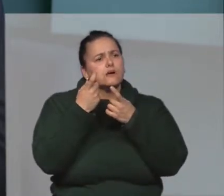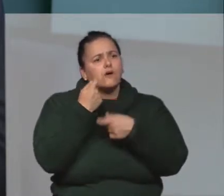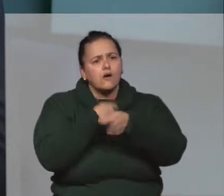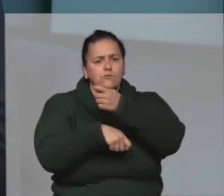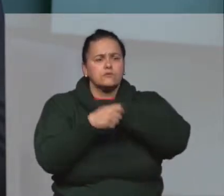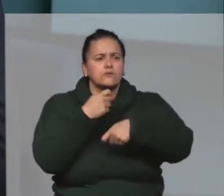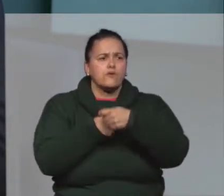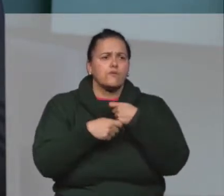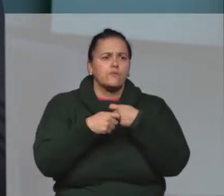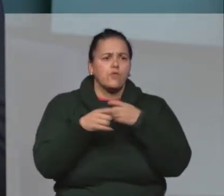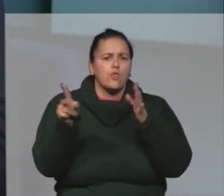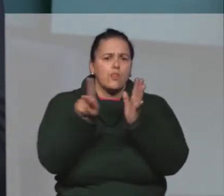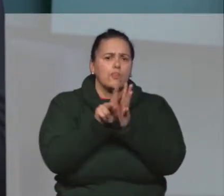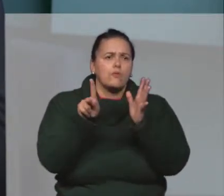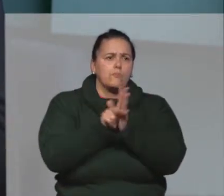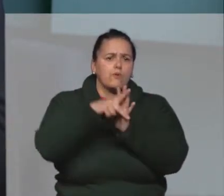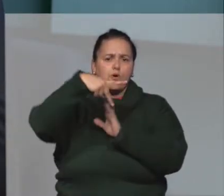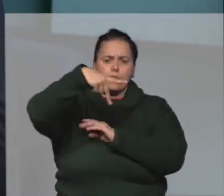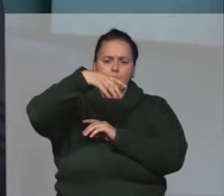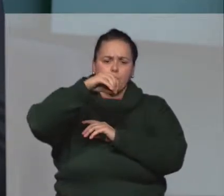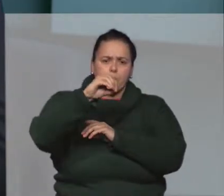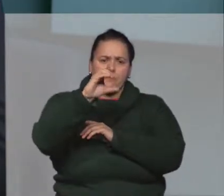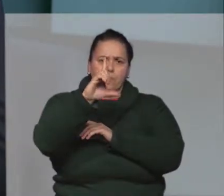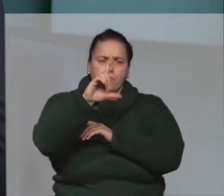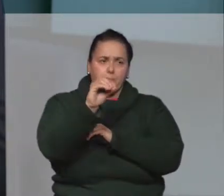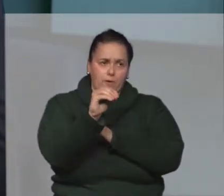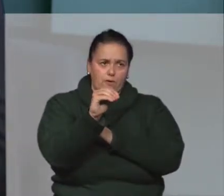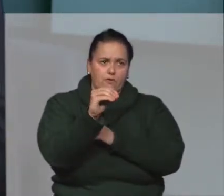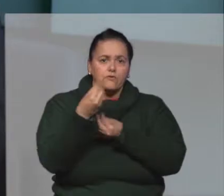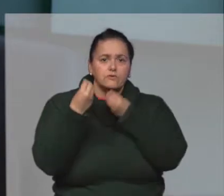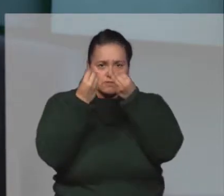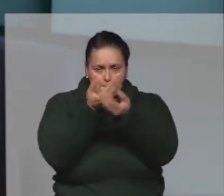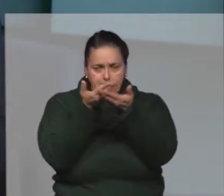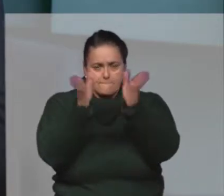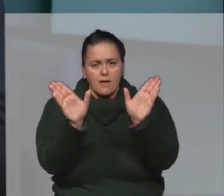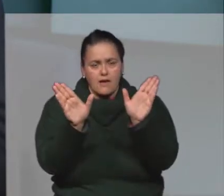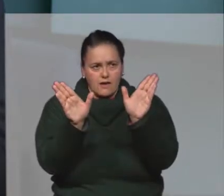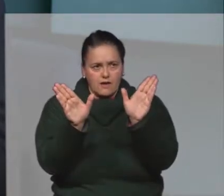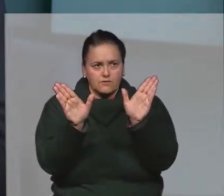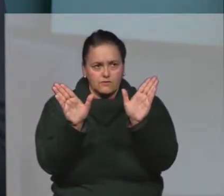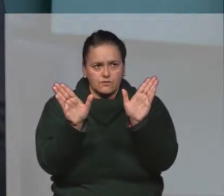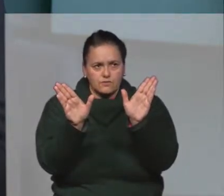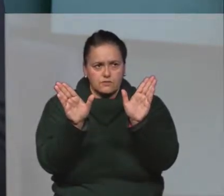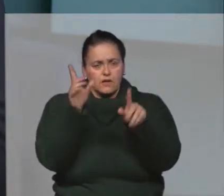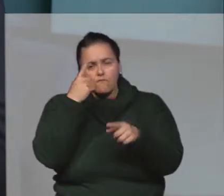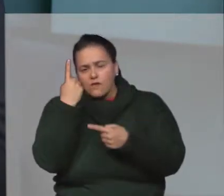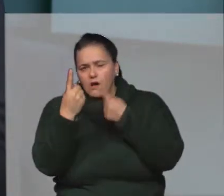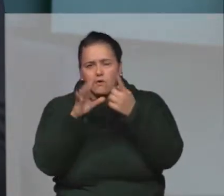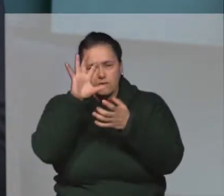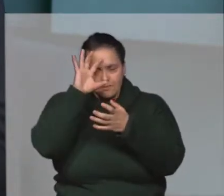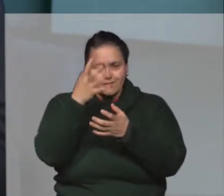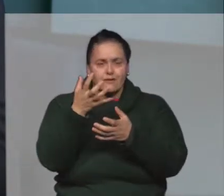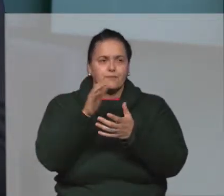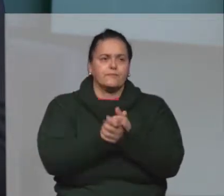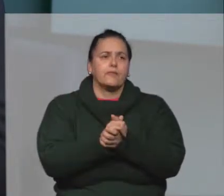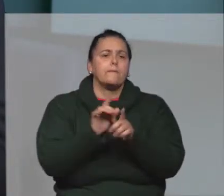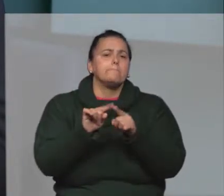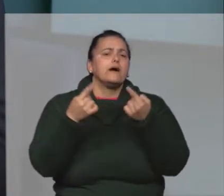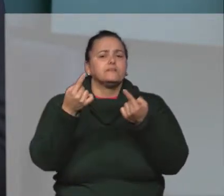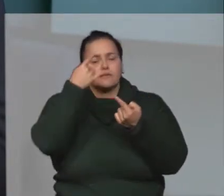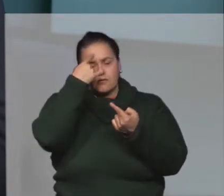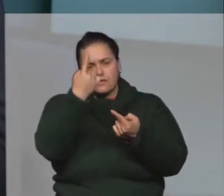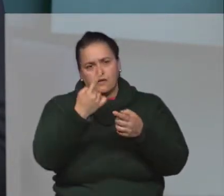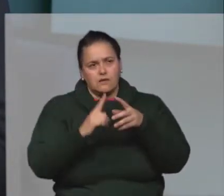administrar algumas aulas do próprio polo petroquímico. Isso está aberto, ainda a gente está discutindo, talvez isso venha a acontecer.